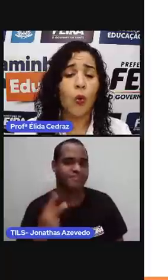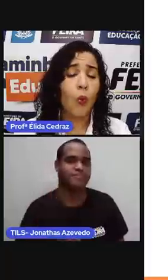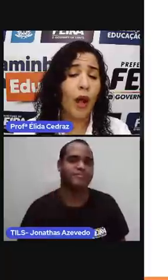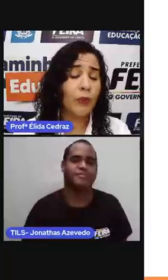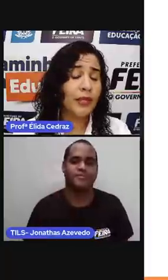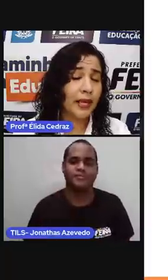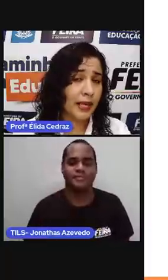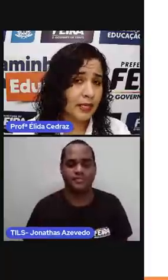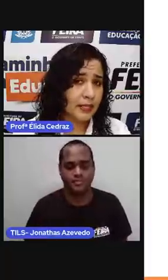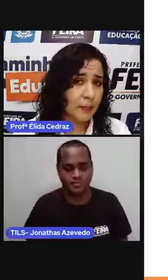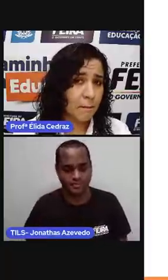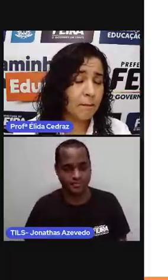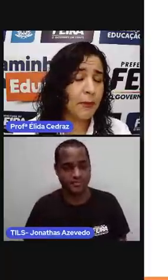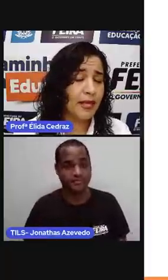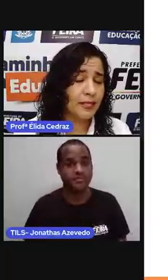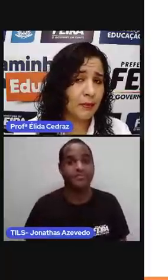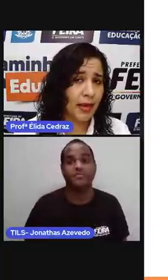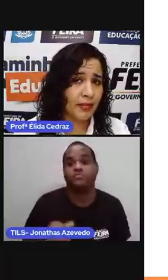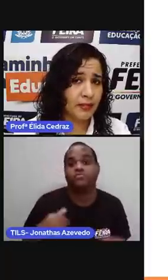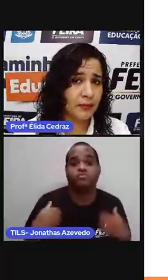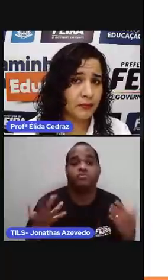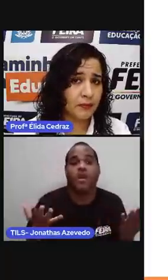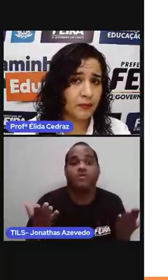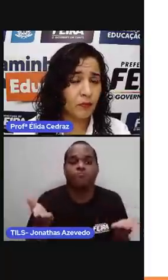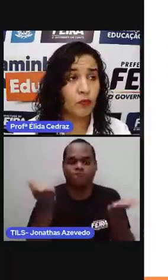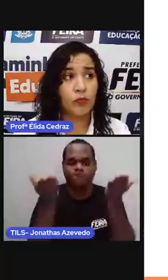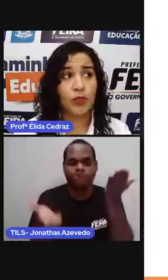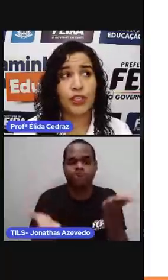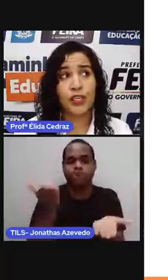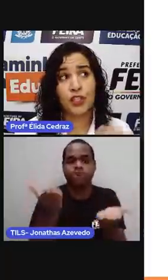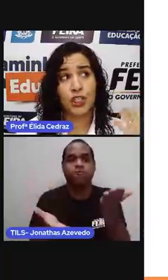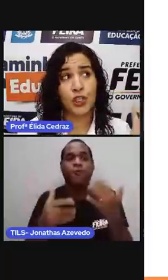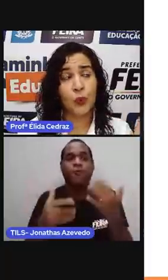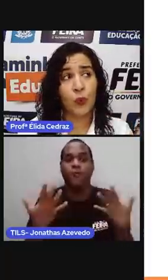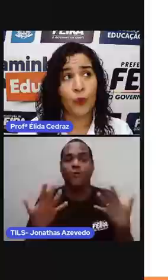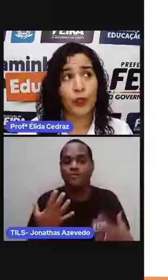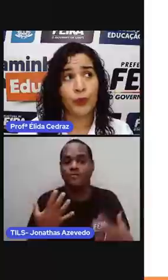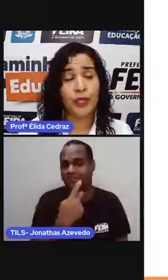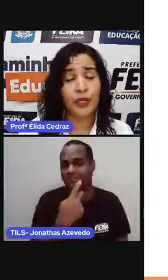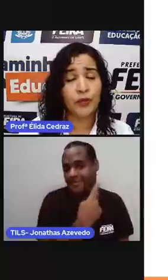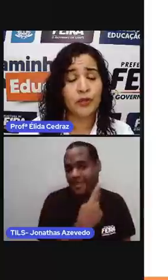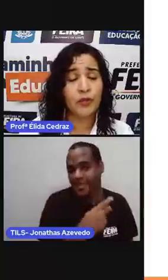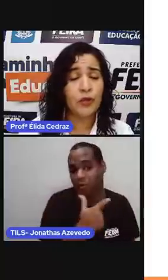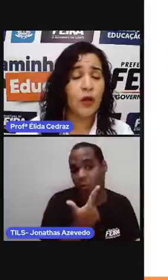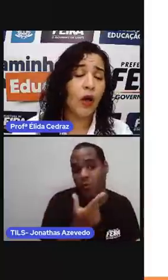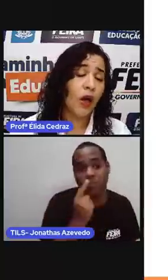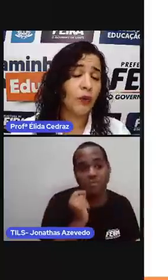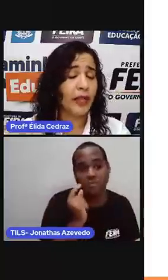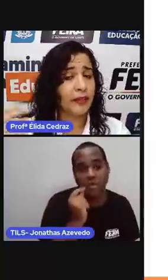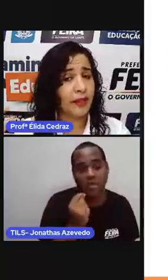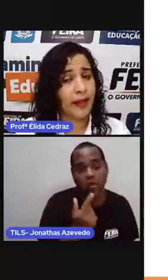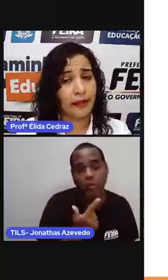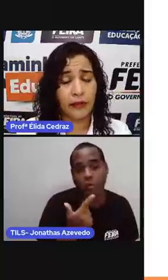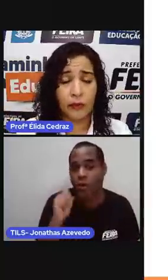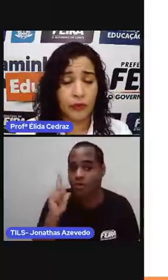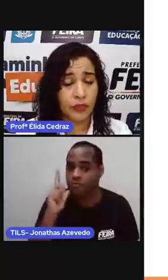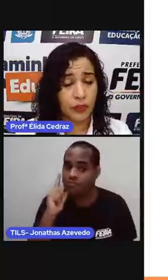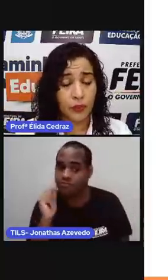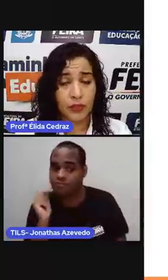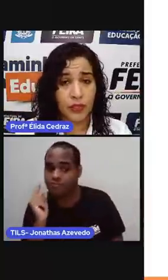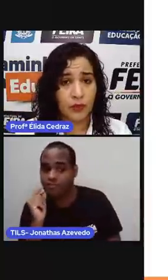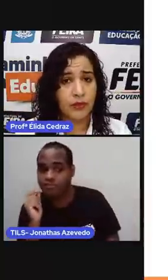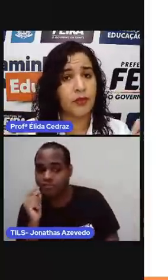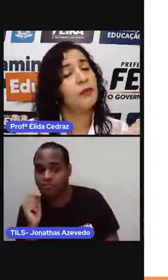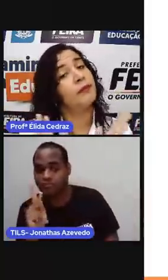Qual deles pesa mais? Quindim com 8 quilos ou tatá com